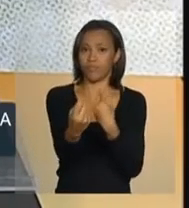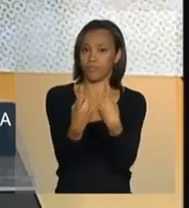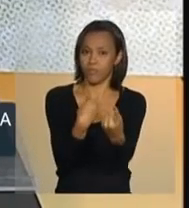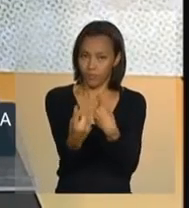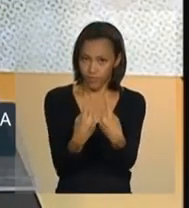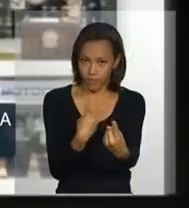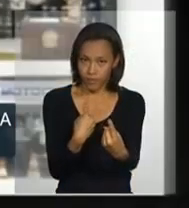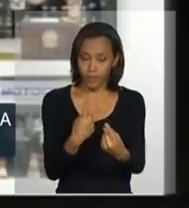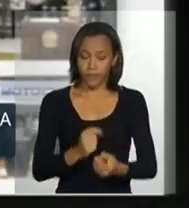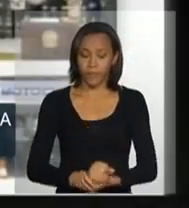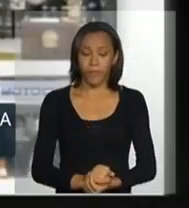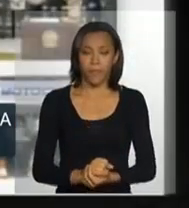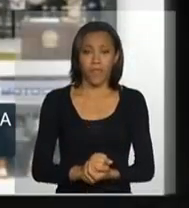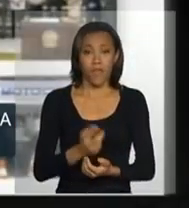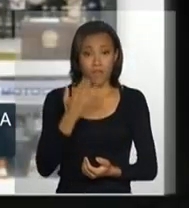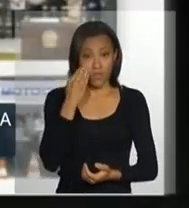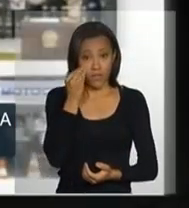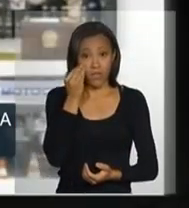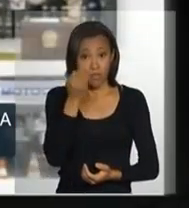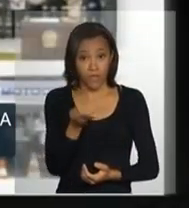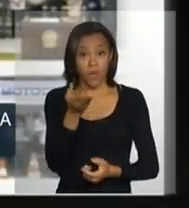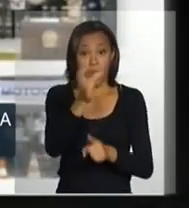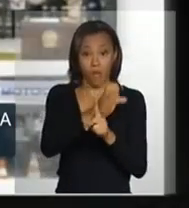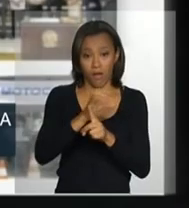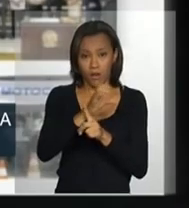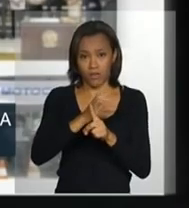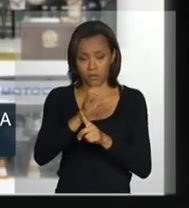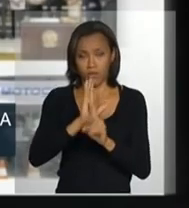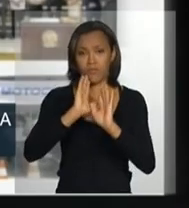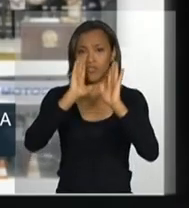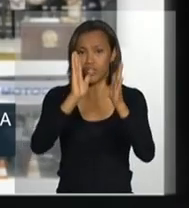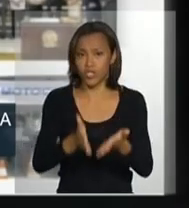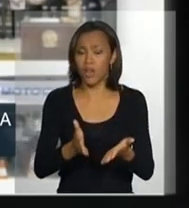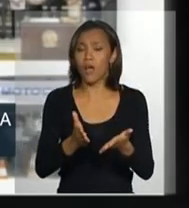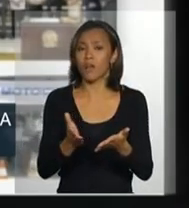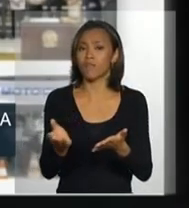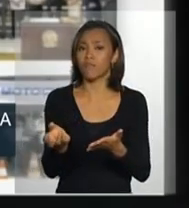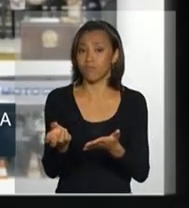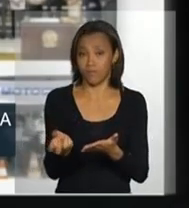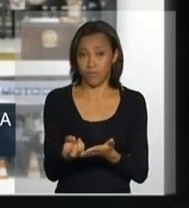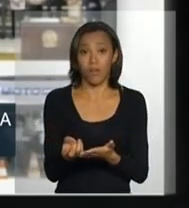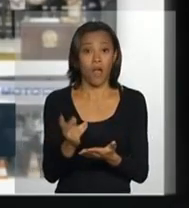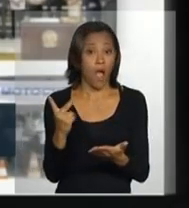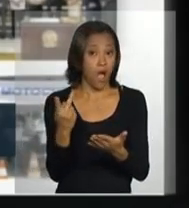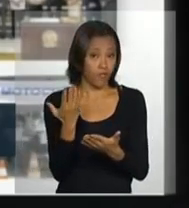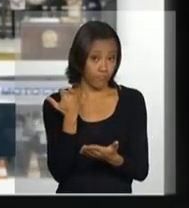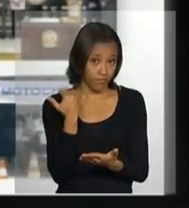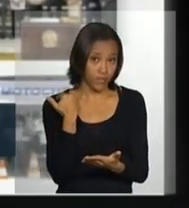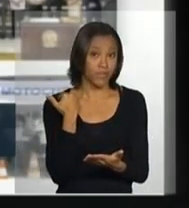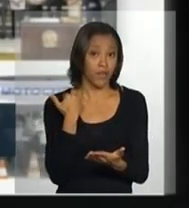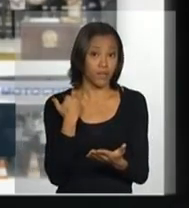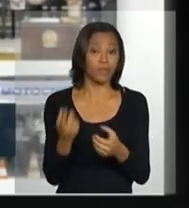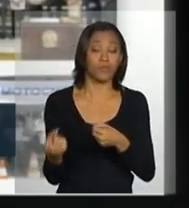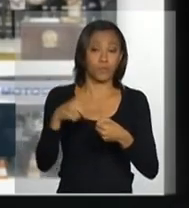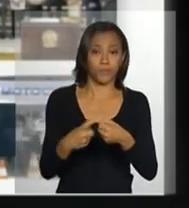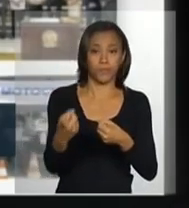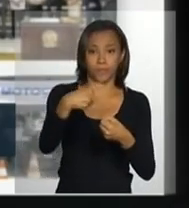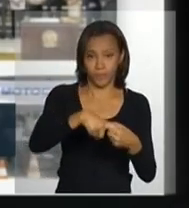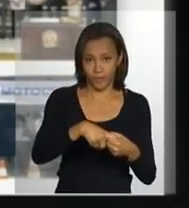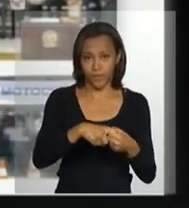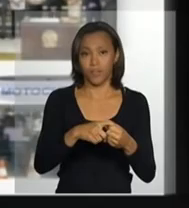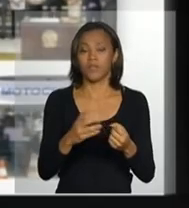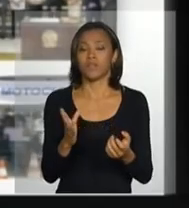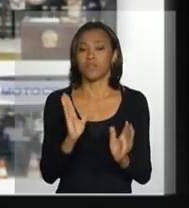Nós tivemos aí, esse é um pouco do calendário que aconteceu dessas ações de algumas parcerias, foram